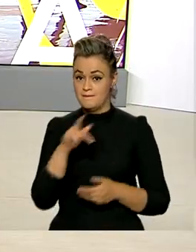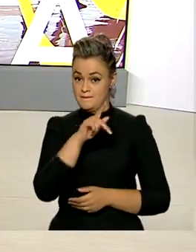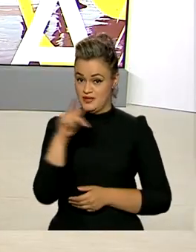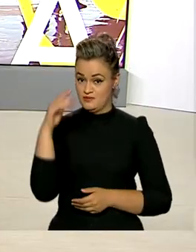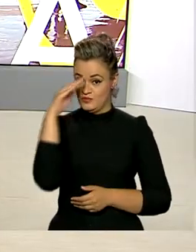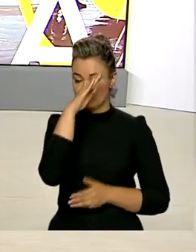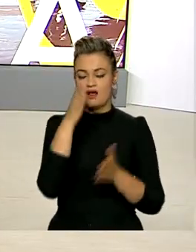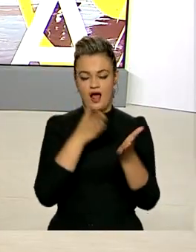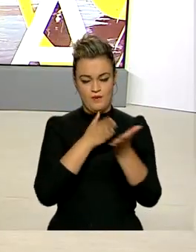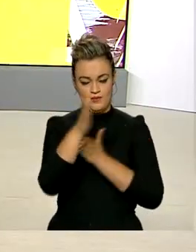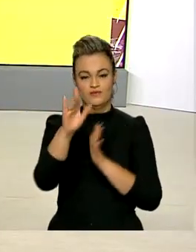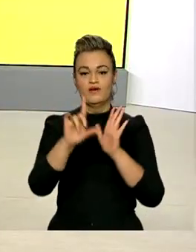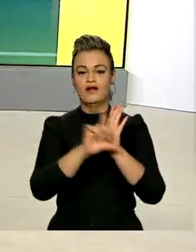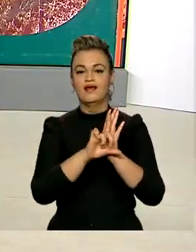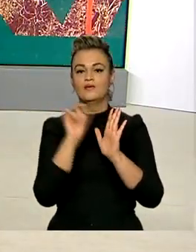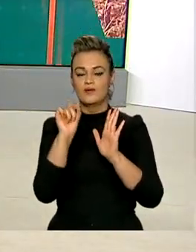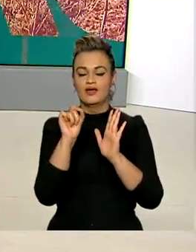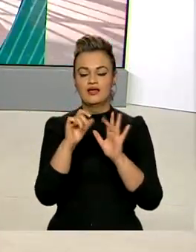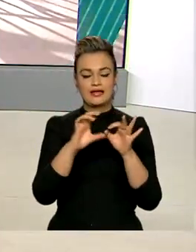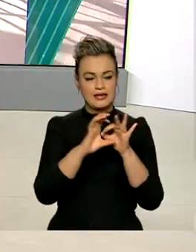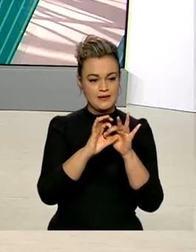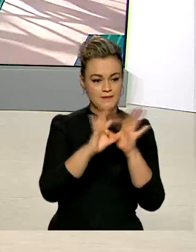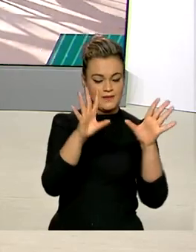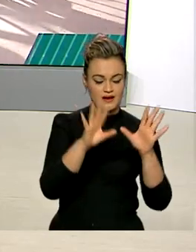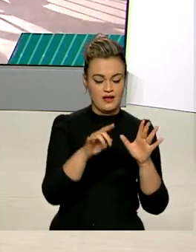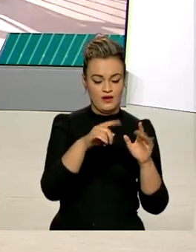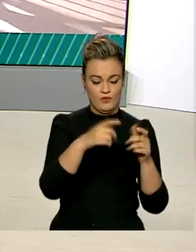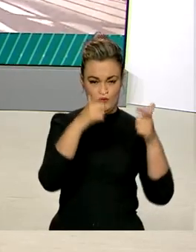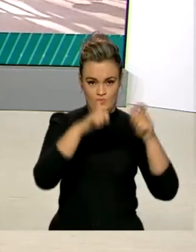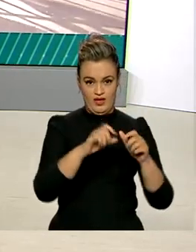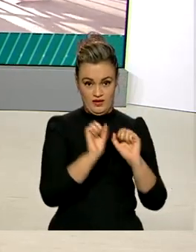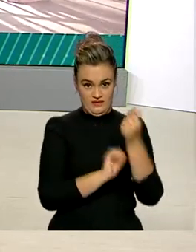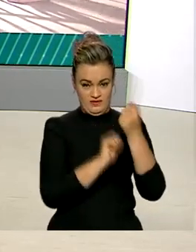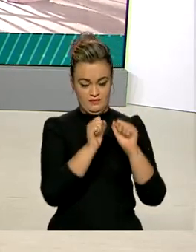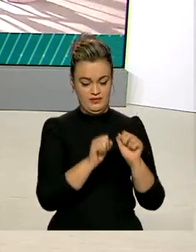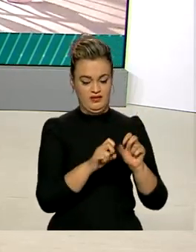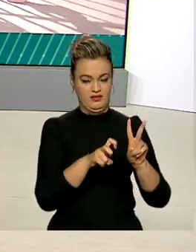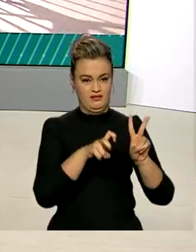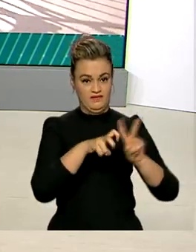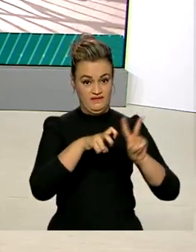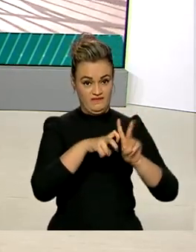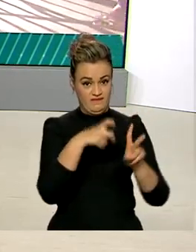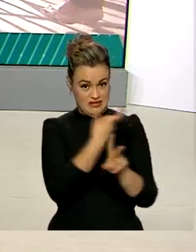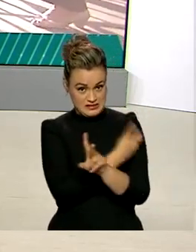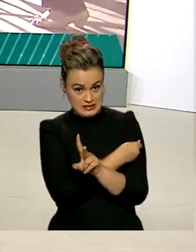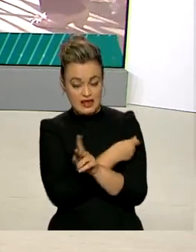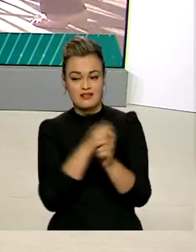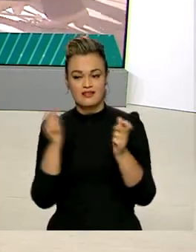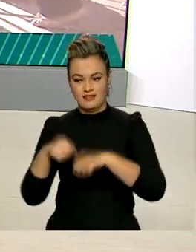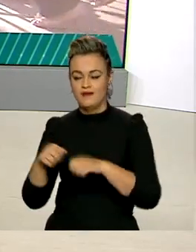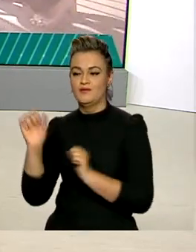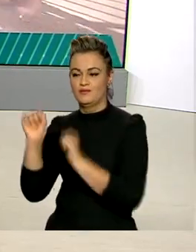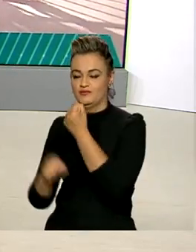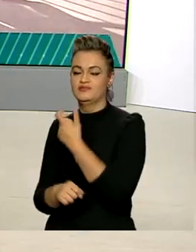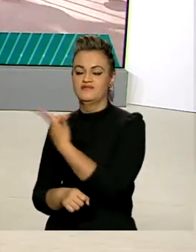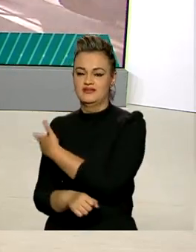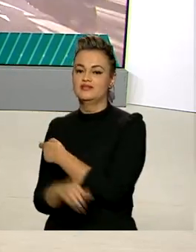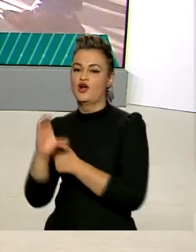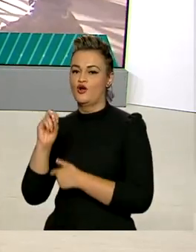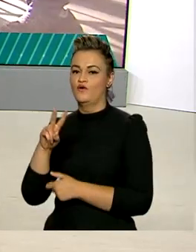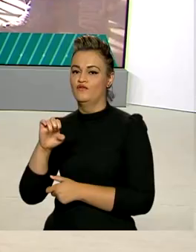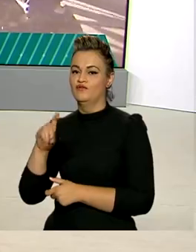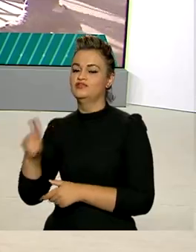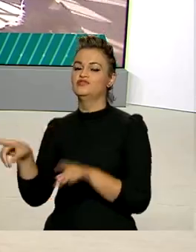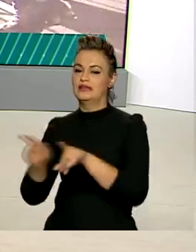sancionou lei que autoriza estabelecimentos que fabricam vacinas veterinárias a produzirem imunizantes e o ingrediente